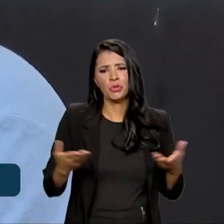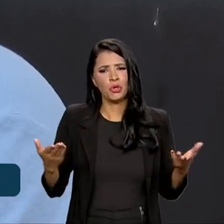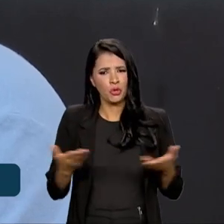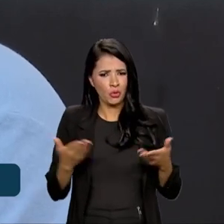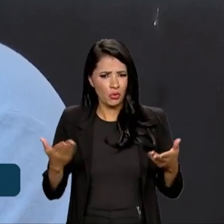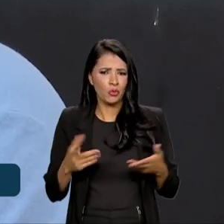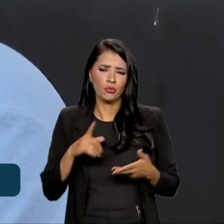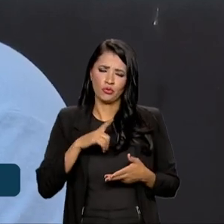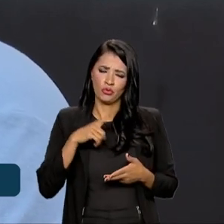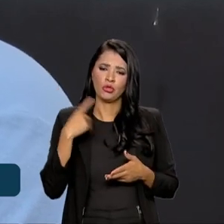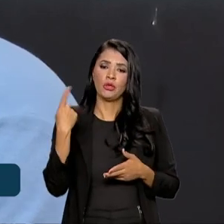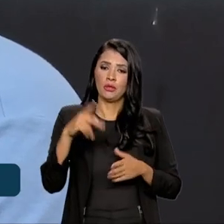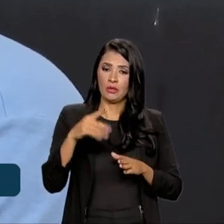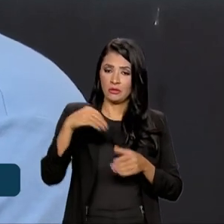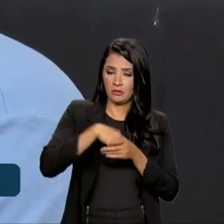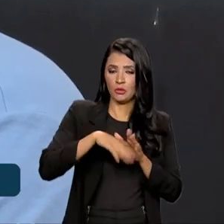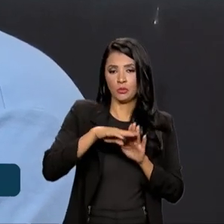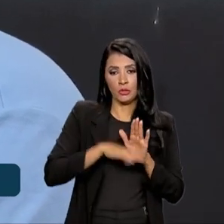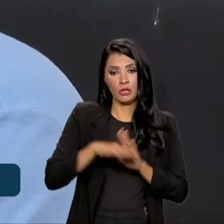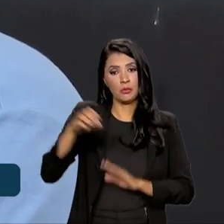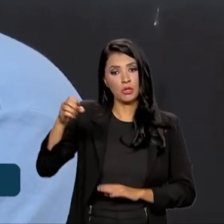suportados pelo programa Luz para Todos.